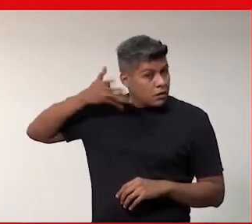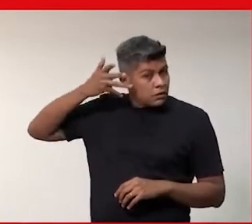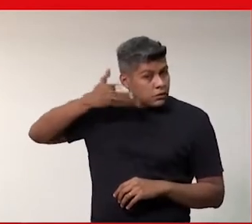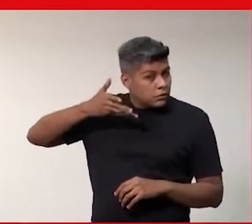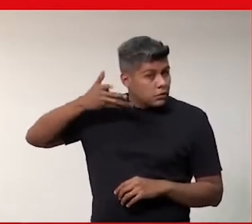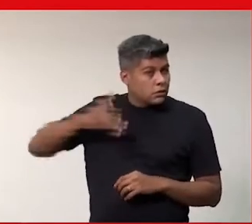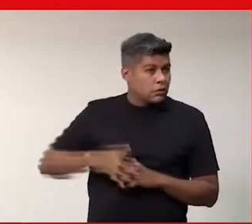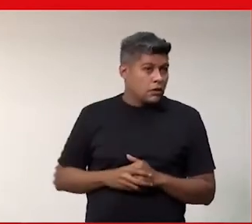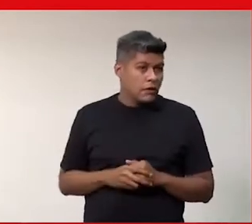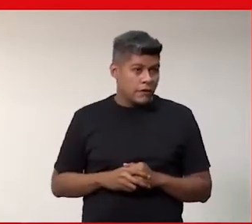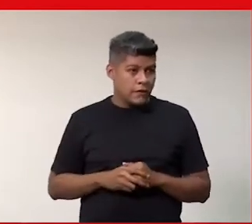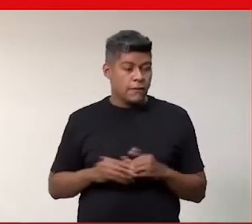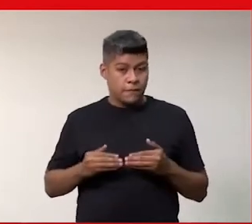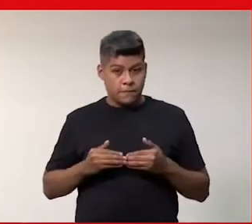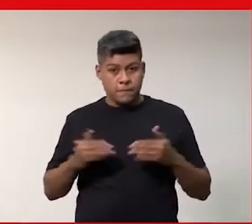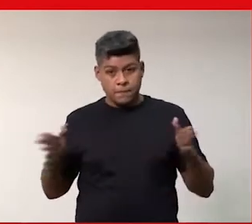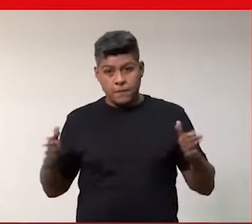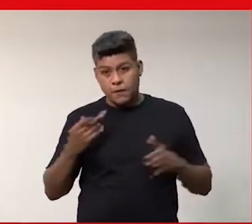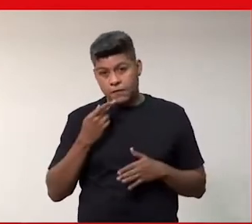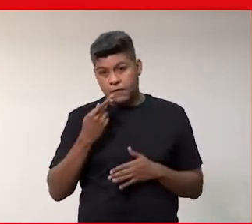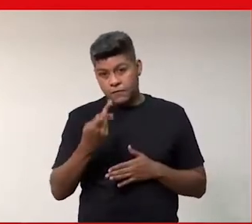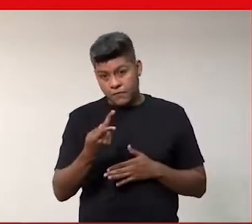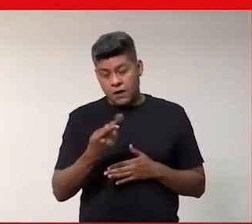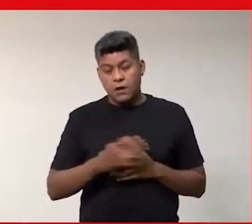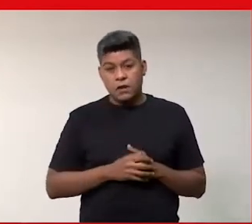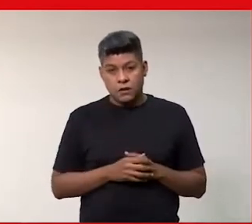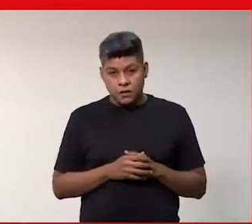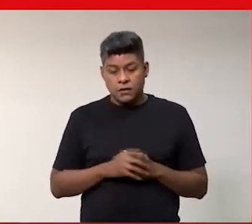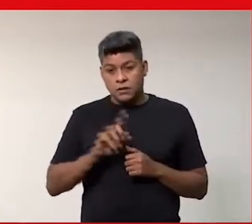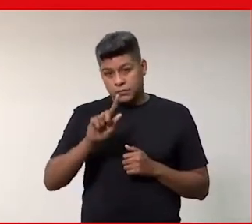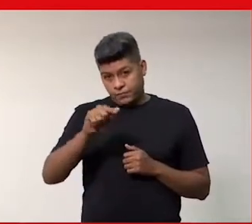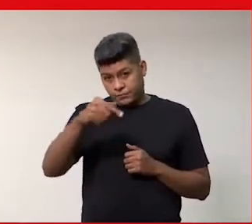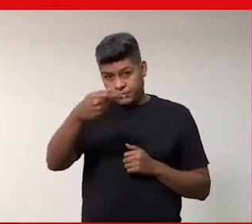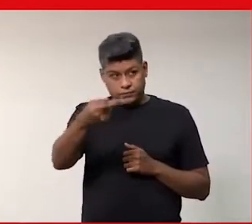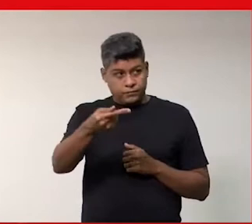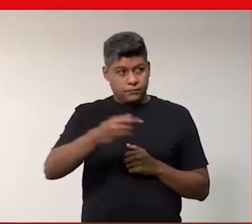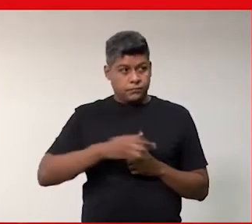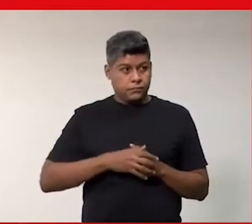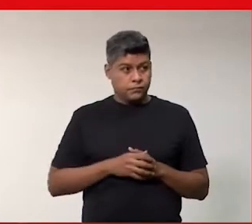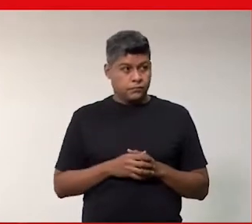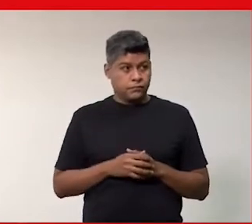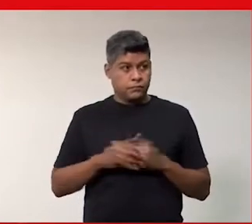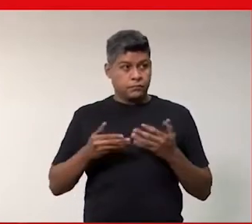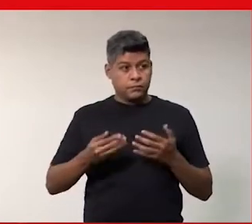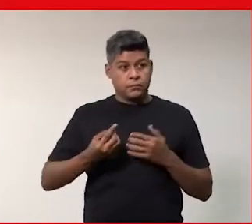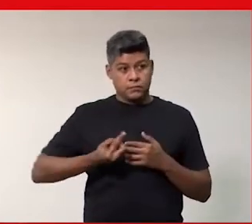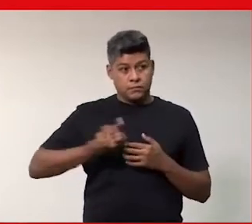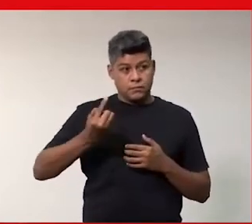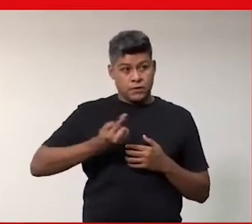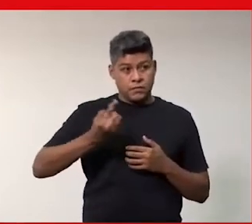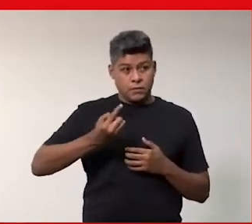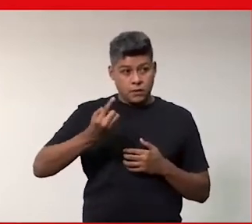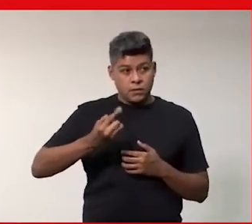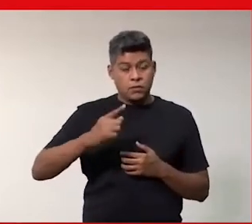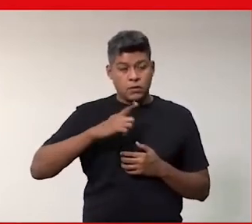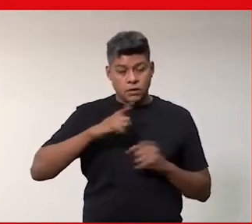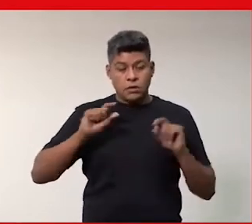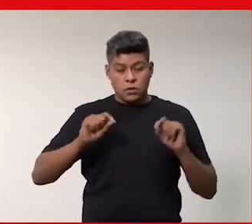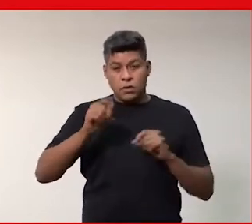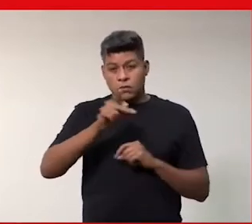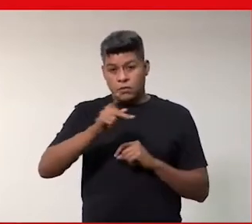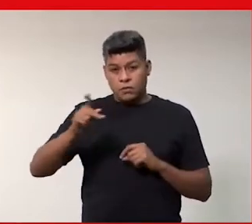abrir a fala, né, logo uma sequência. Então, primeiro, eu tenho aqui a